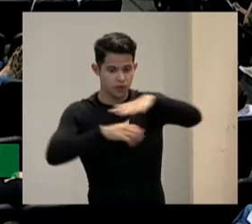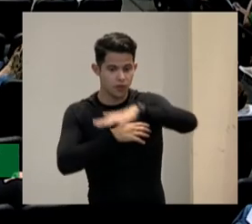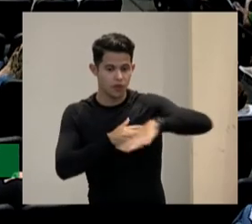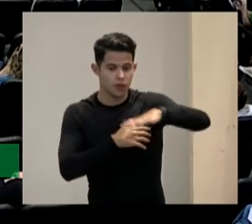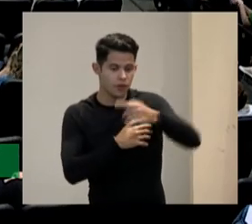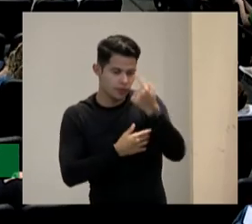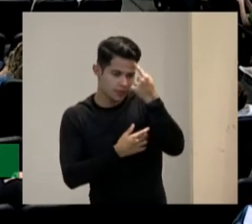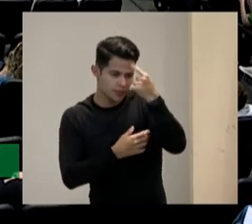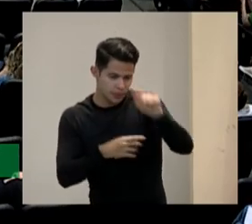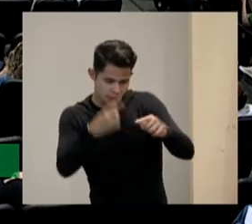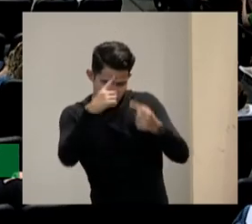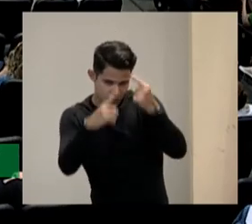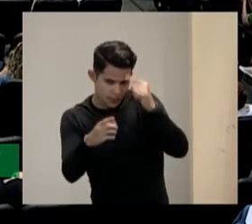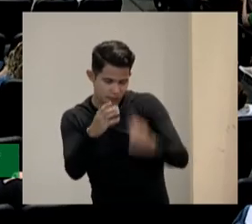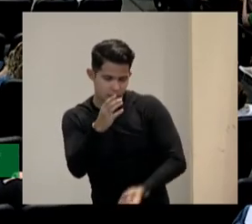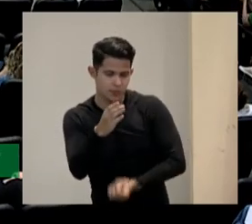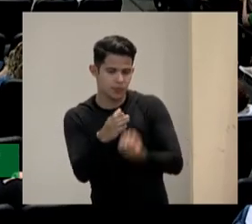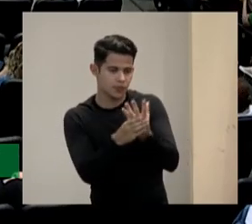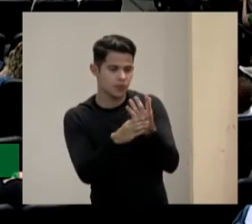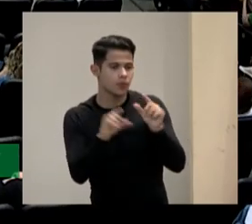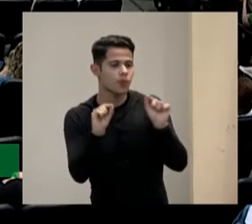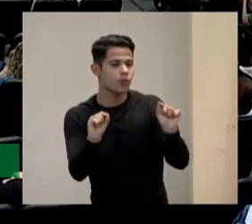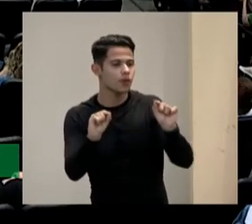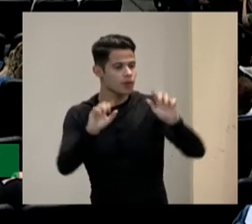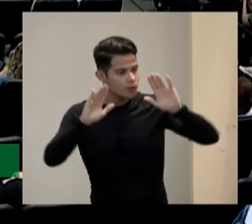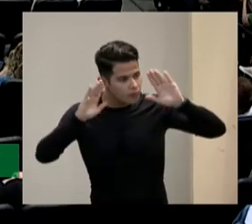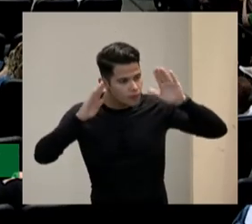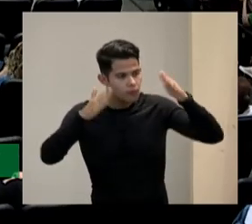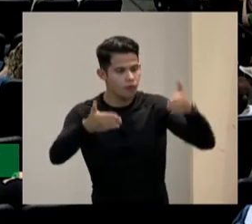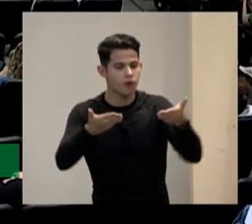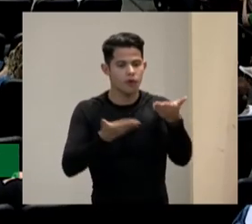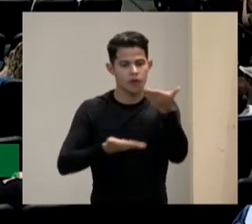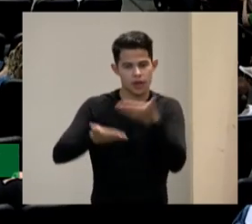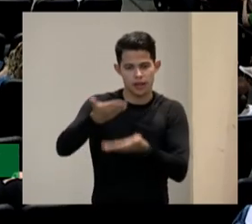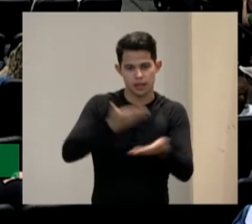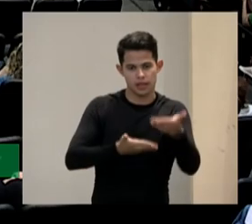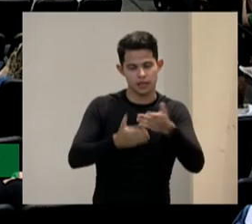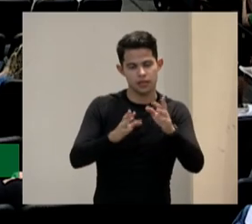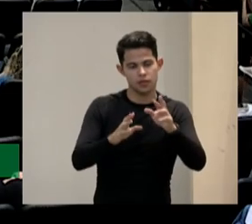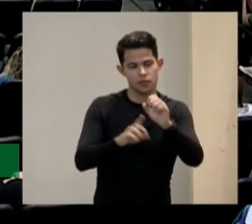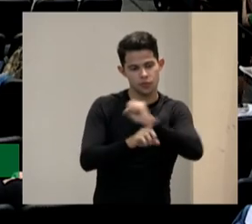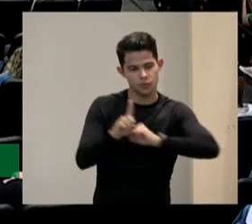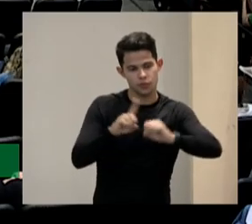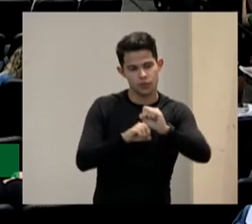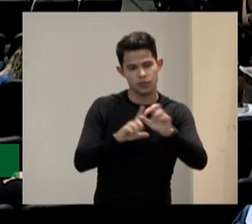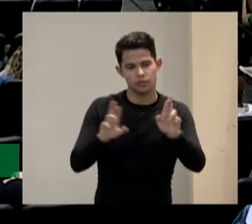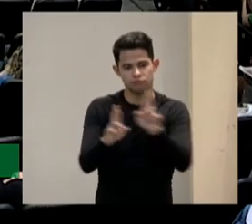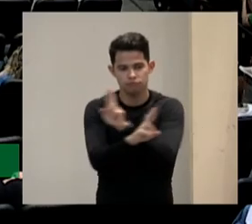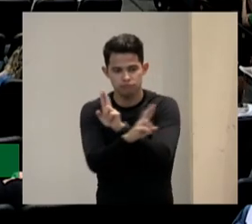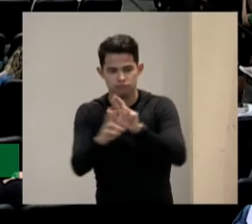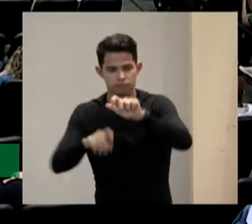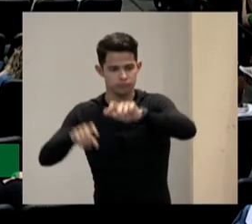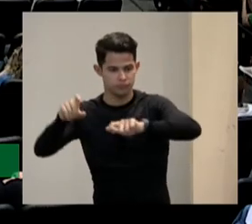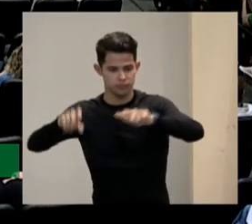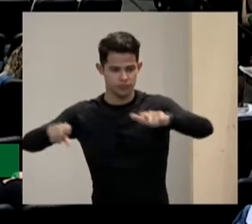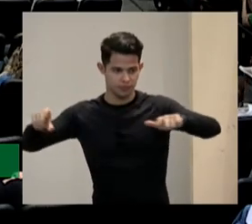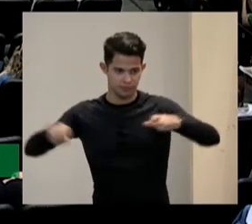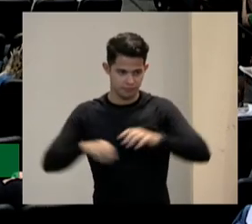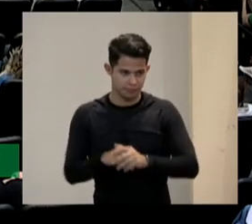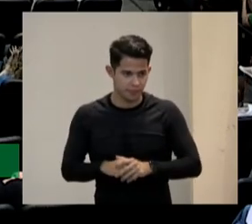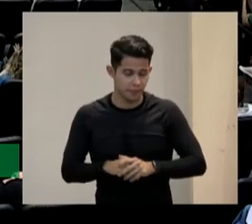paulatinamente suas aprendizagens mediante interação social e é aí onde eu quero chegar